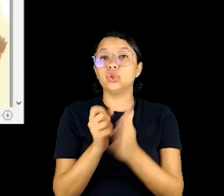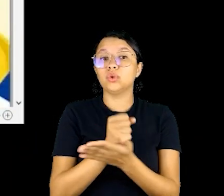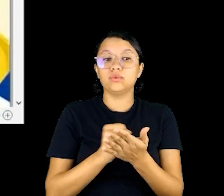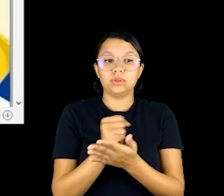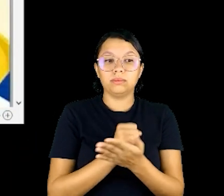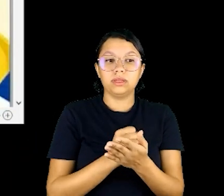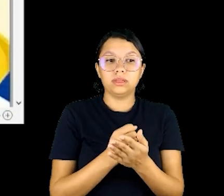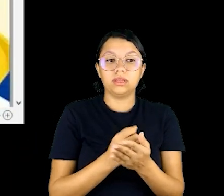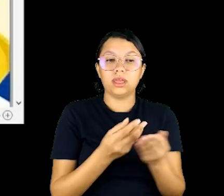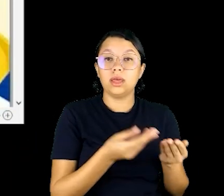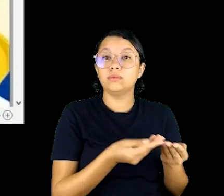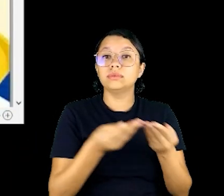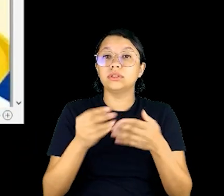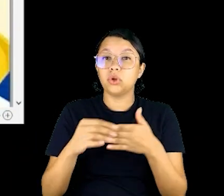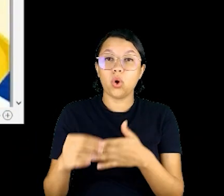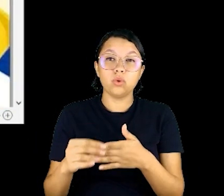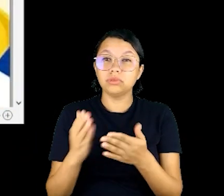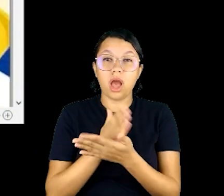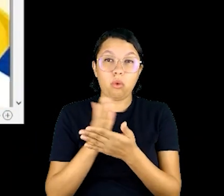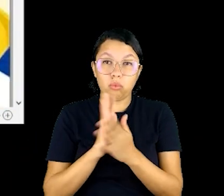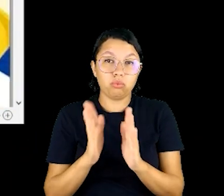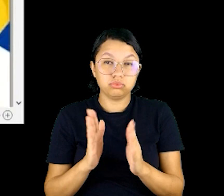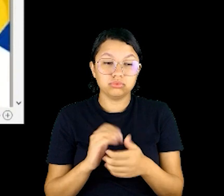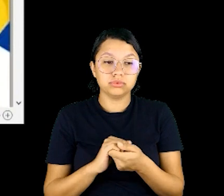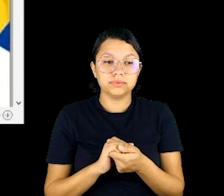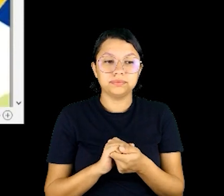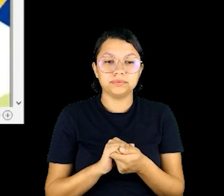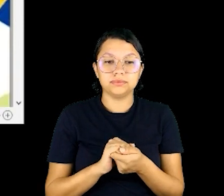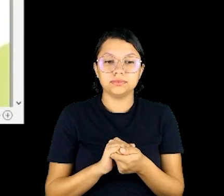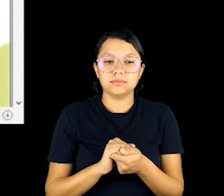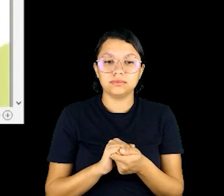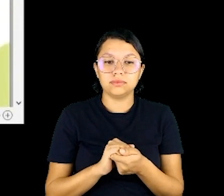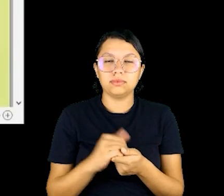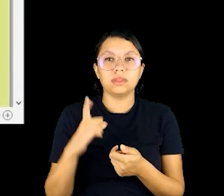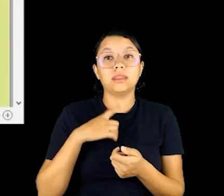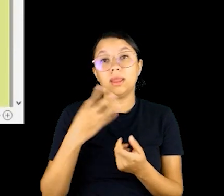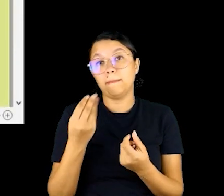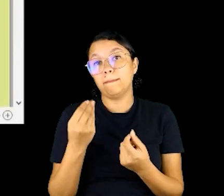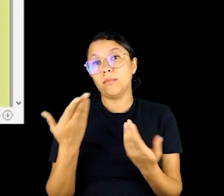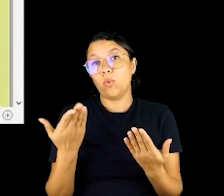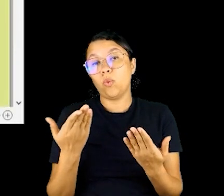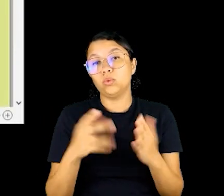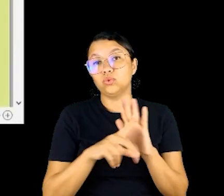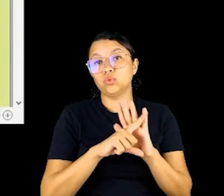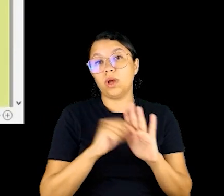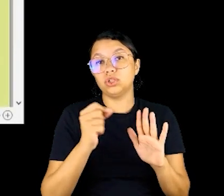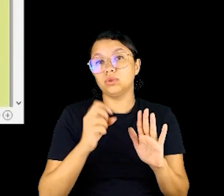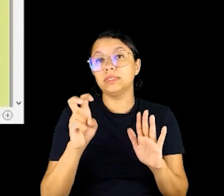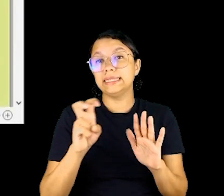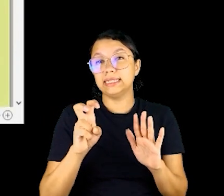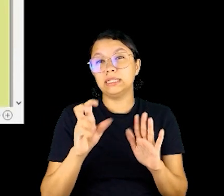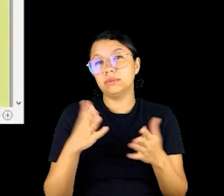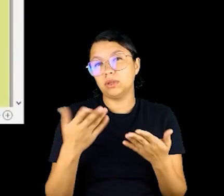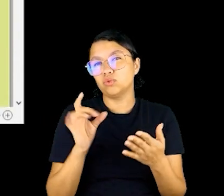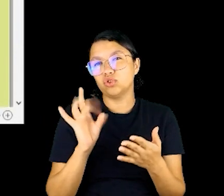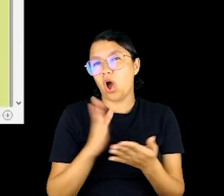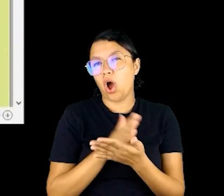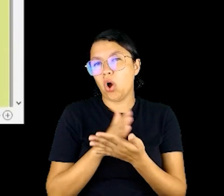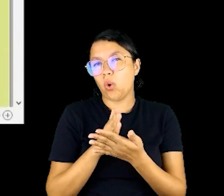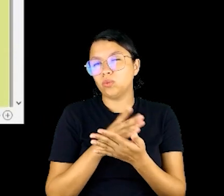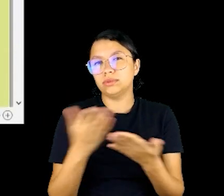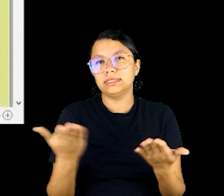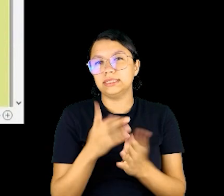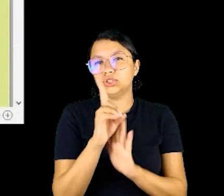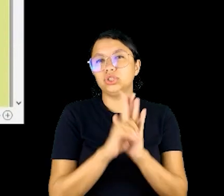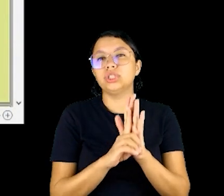os direitos fundamentais, procura trazer alguns deles aqui, né? Tem muitos, né? Ali no artigo 5º, então